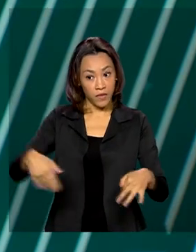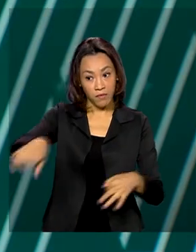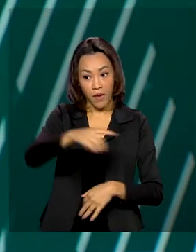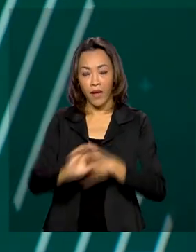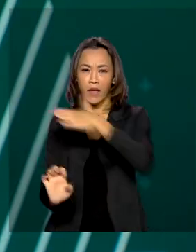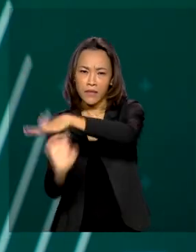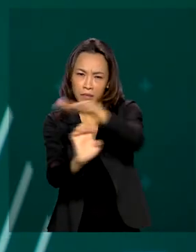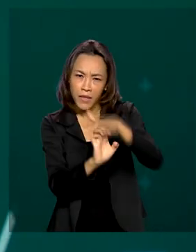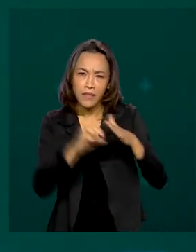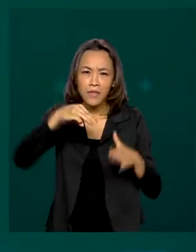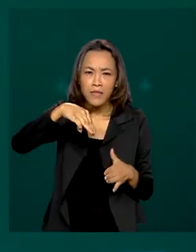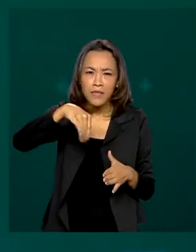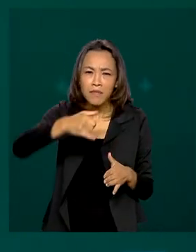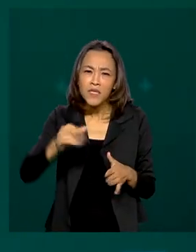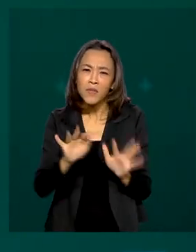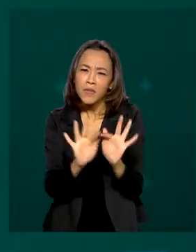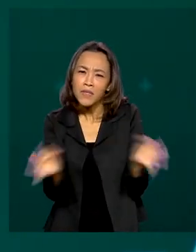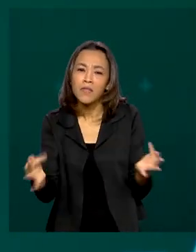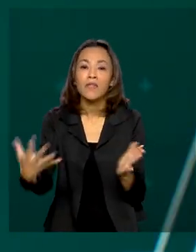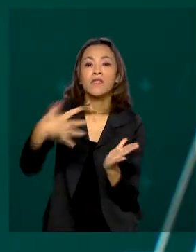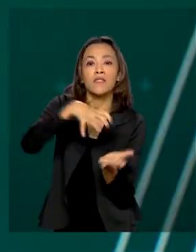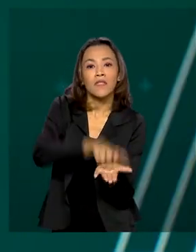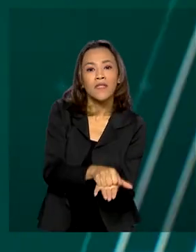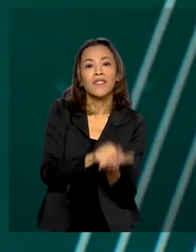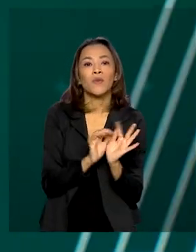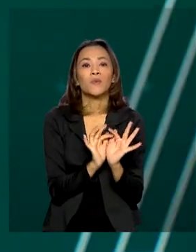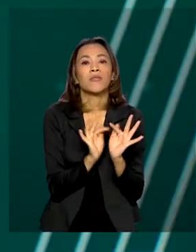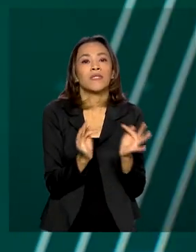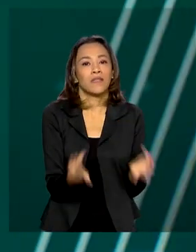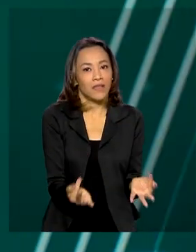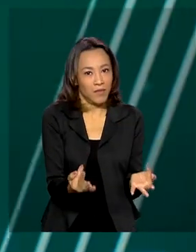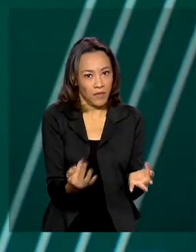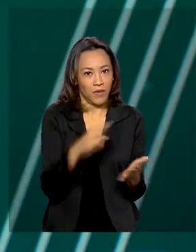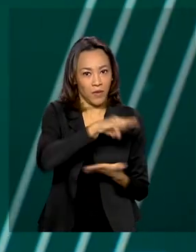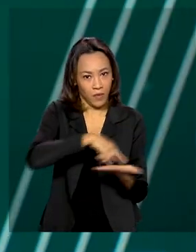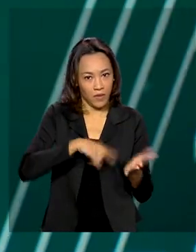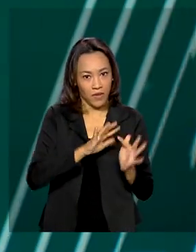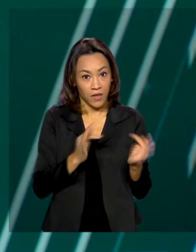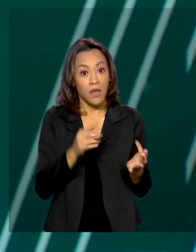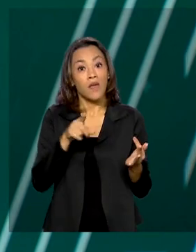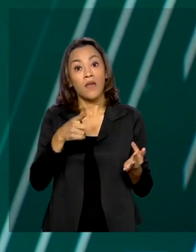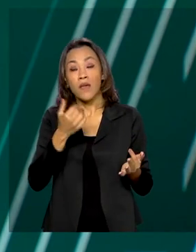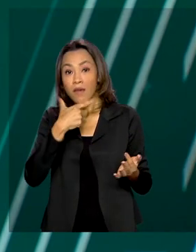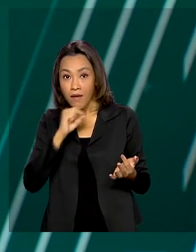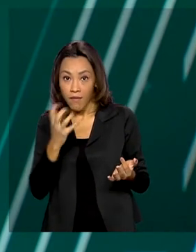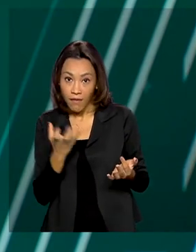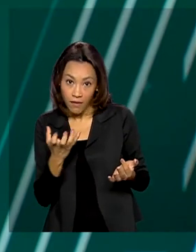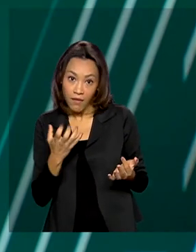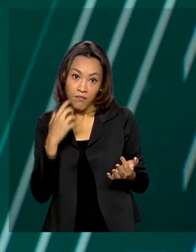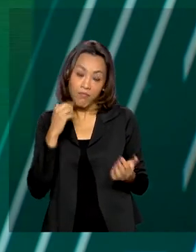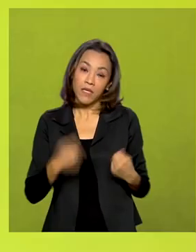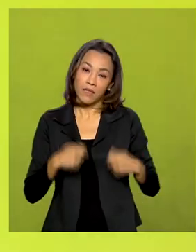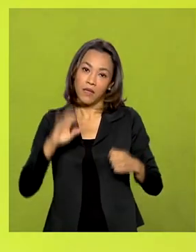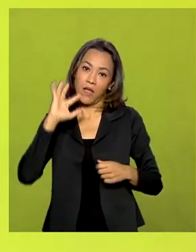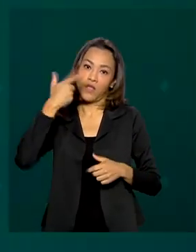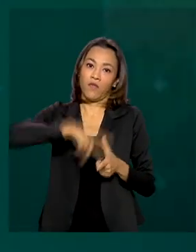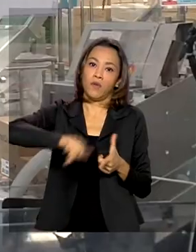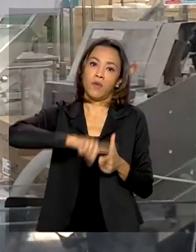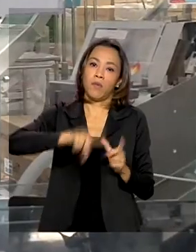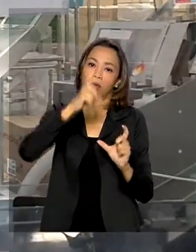empresas se inscreverem no Simples Nacional. As que optarem pelo regime simplificado devem regularizar as pendências.